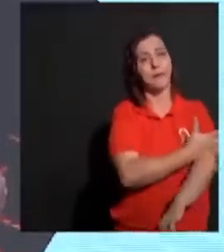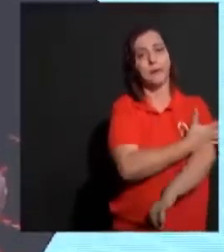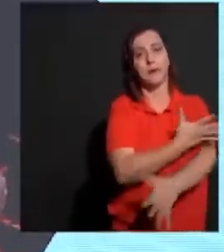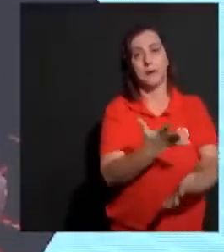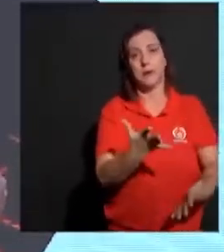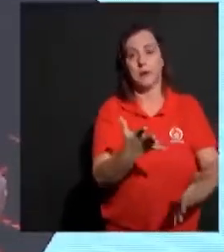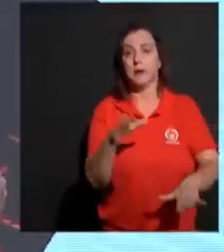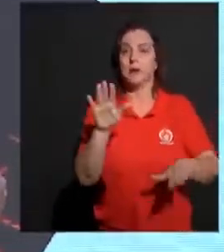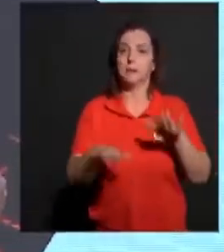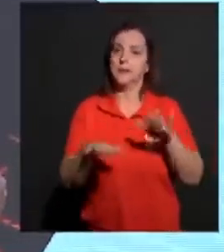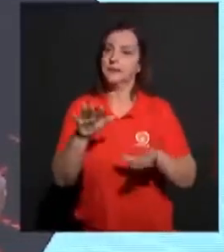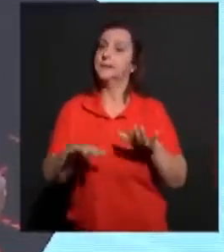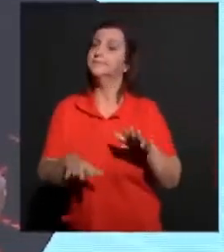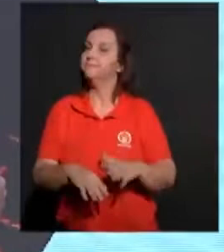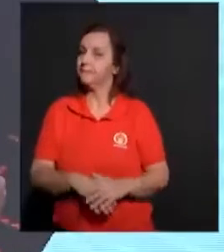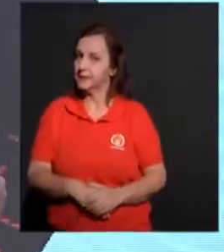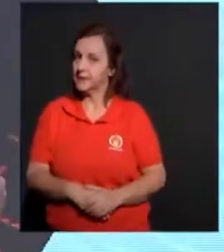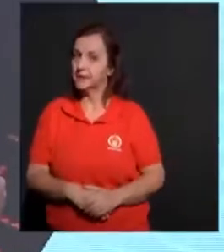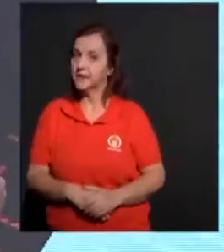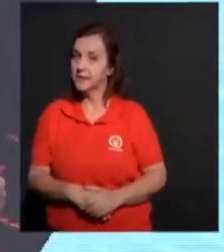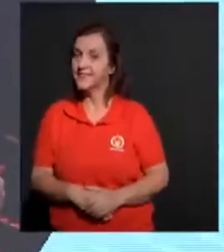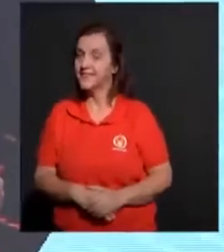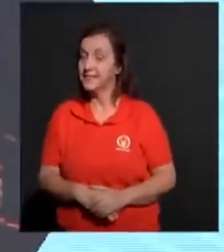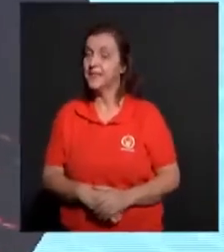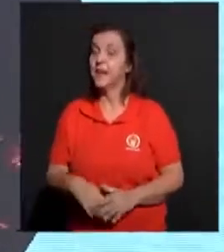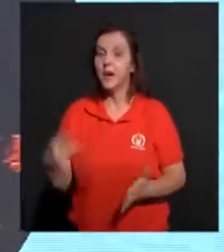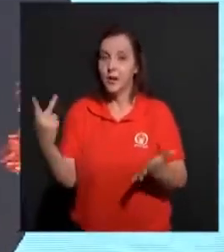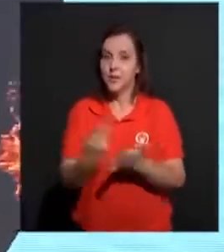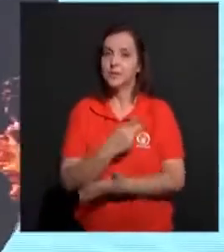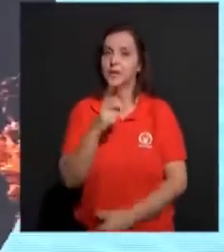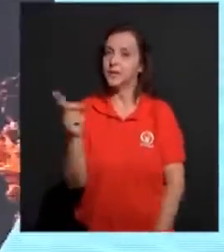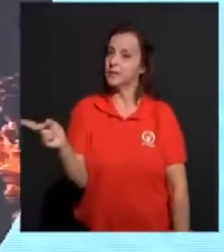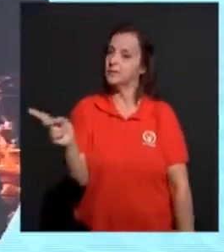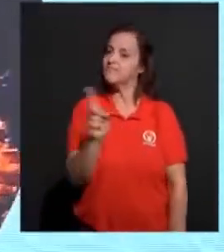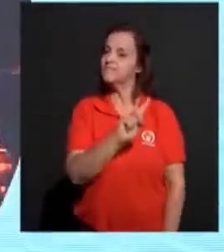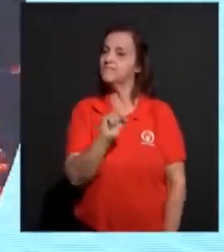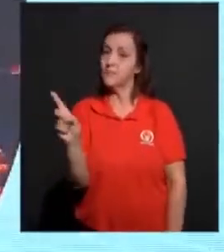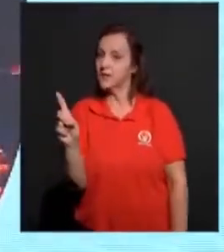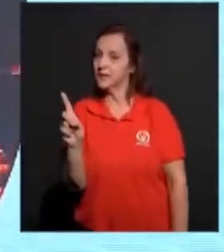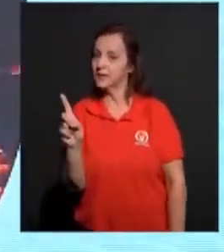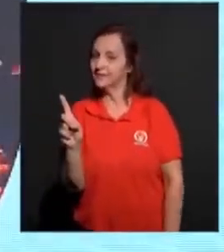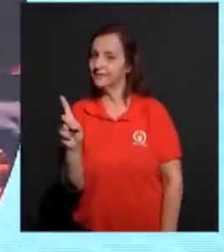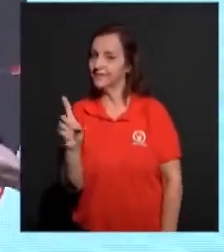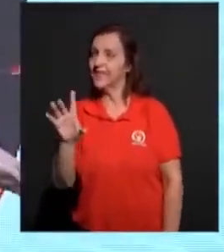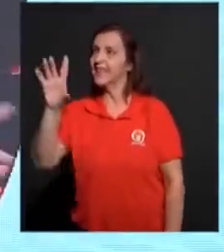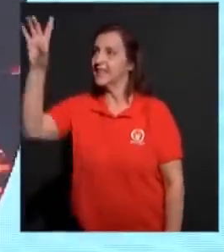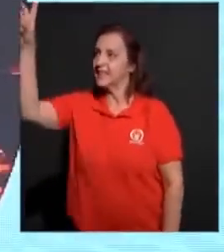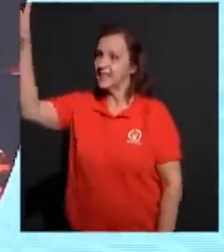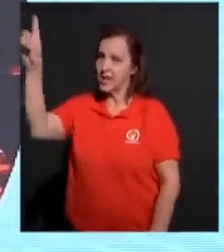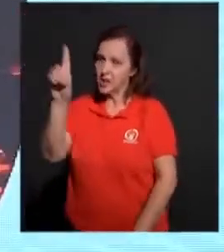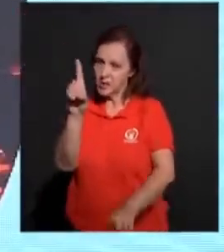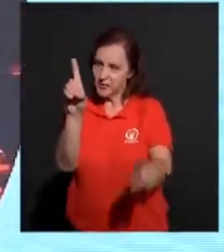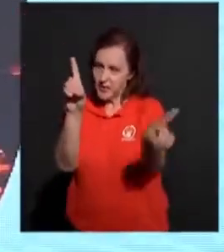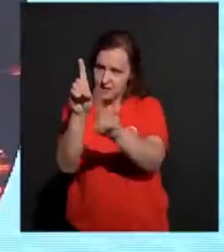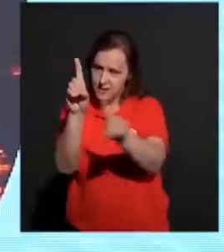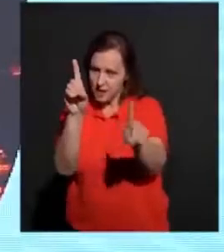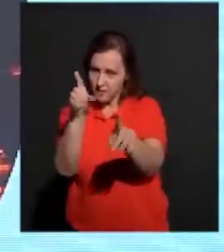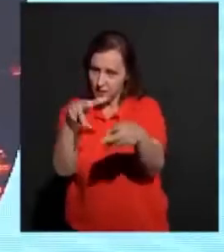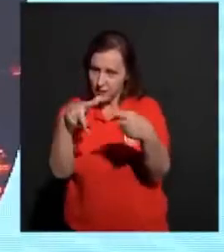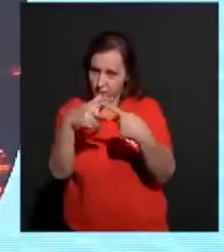nós vamos ouvir um não. Às vezes, o Senhor vai nos disciplinar.